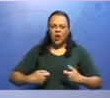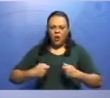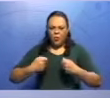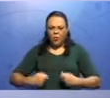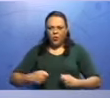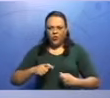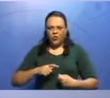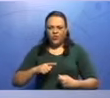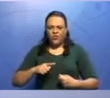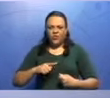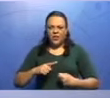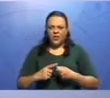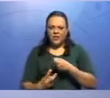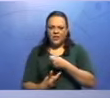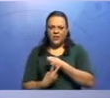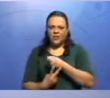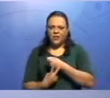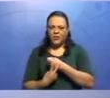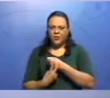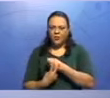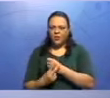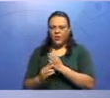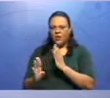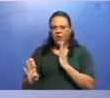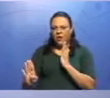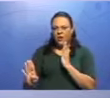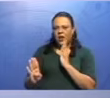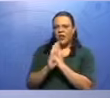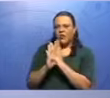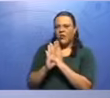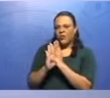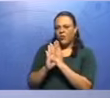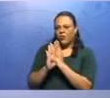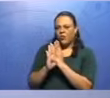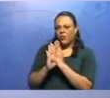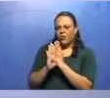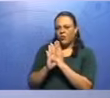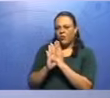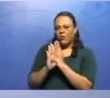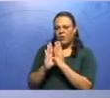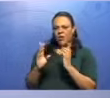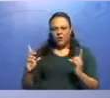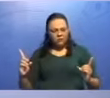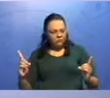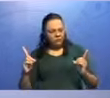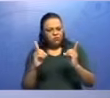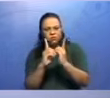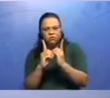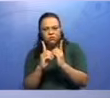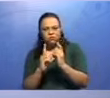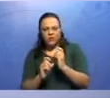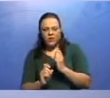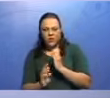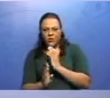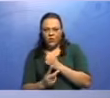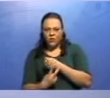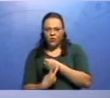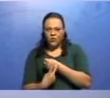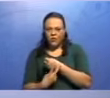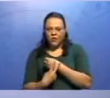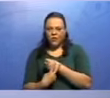verbo? Esse verbo de ação? O garoto, um grande leitor de livros, será que vai saber que ele encontrou? Não dá.